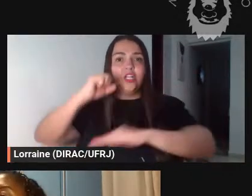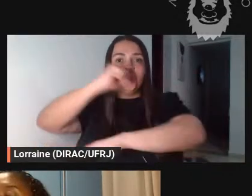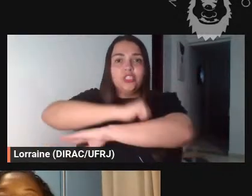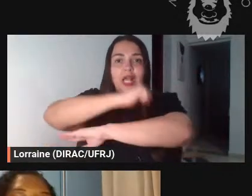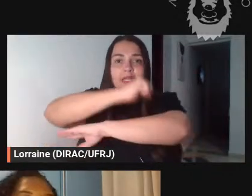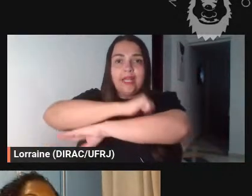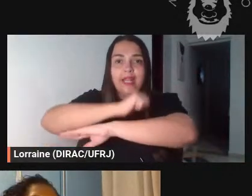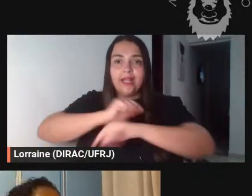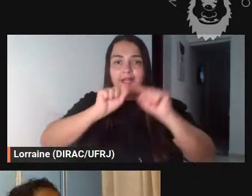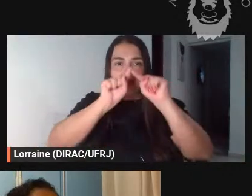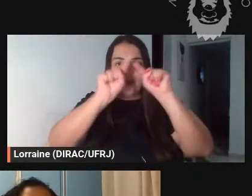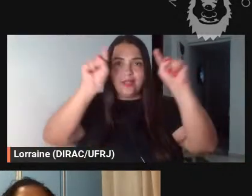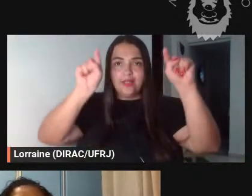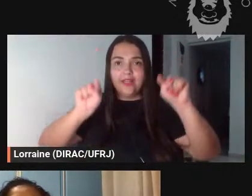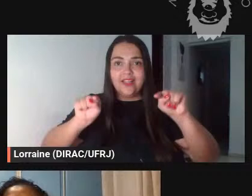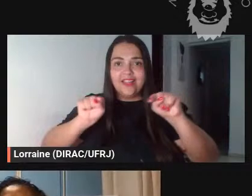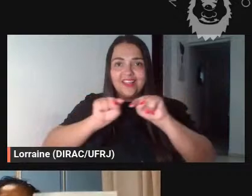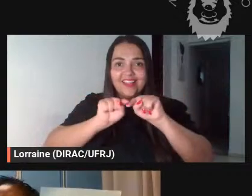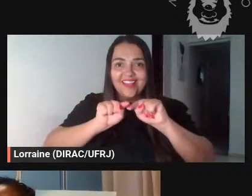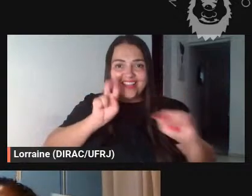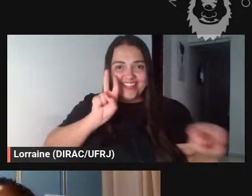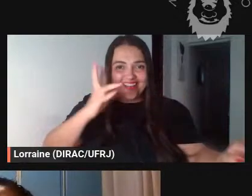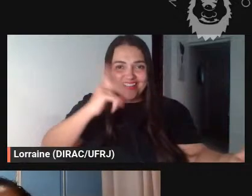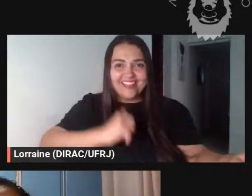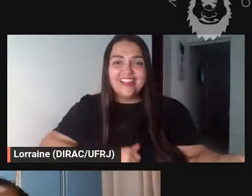tal mas eu tenho os dois livros